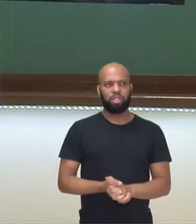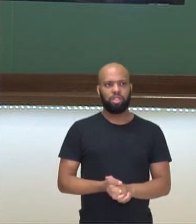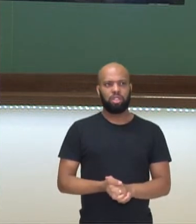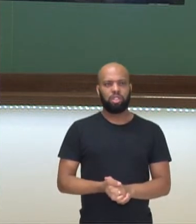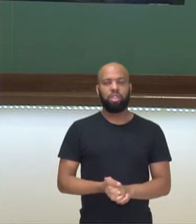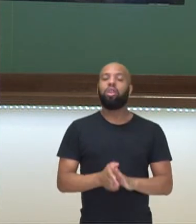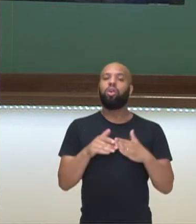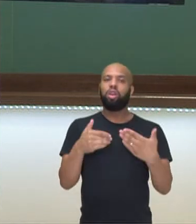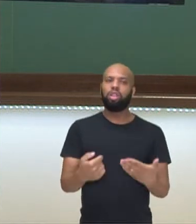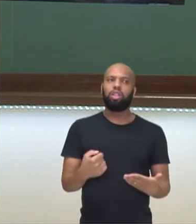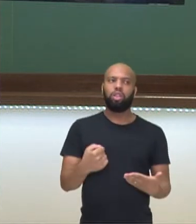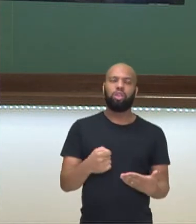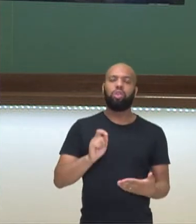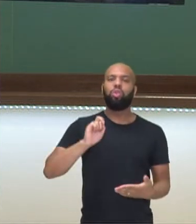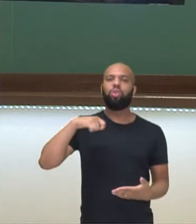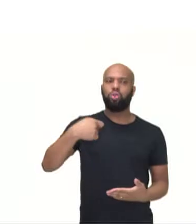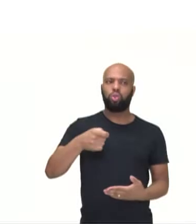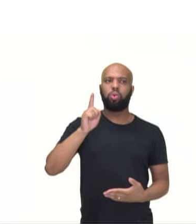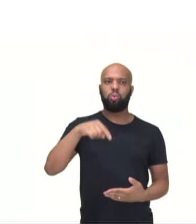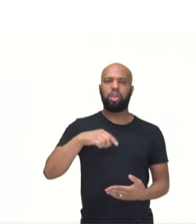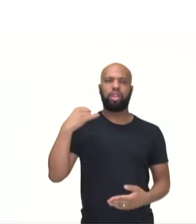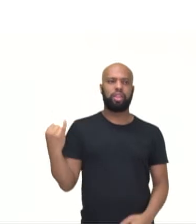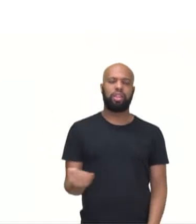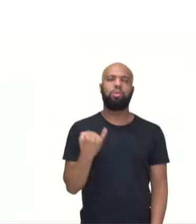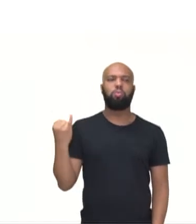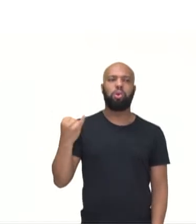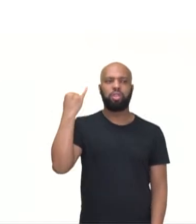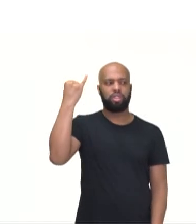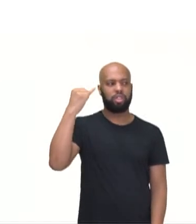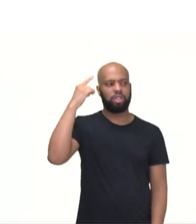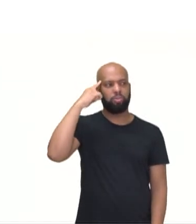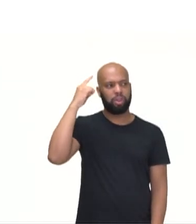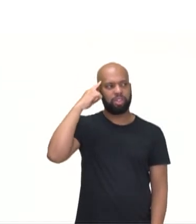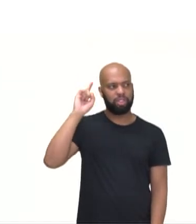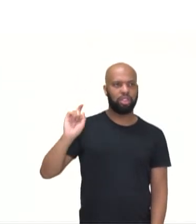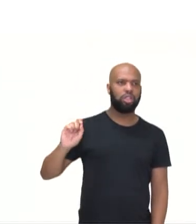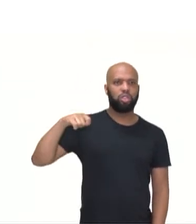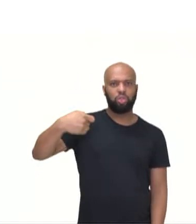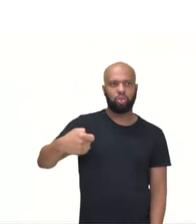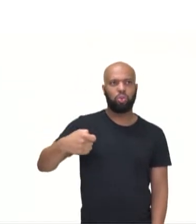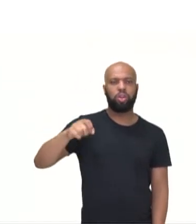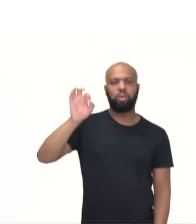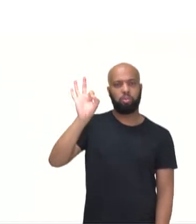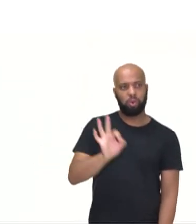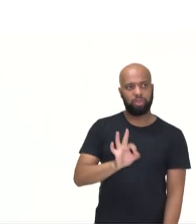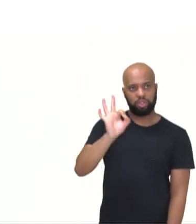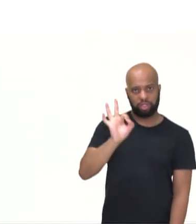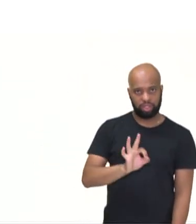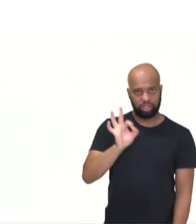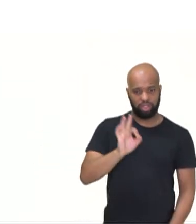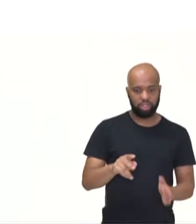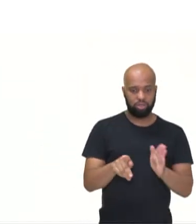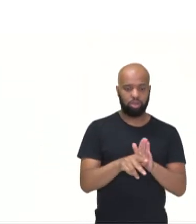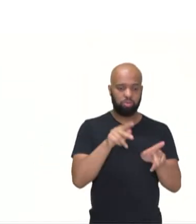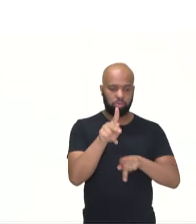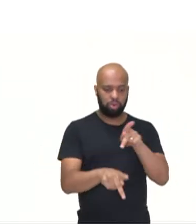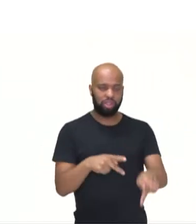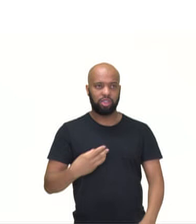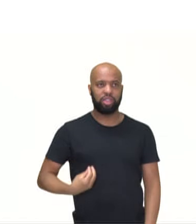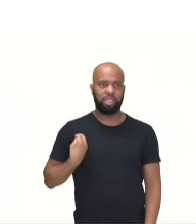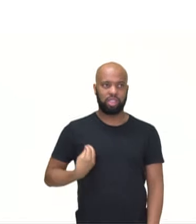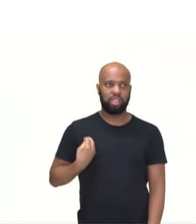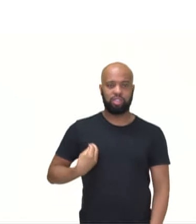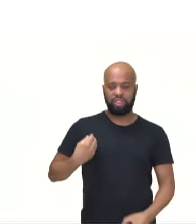Com relação à importância e necessidade de se pensar sobre a porcentagem da população que vive na área